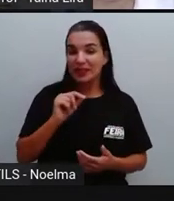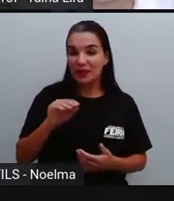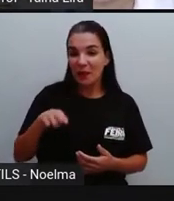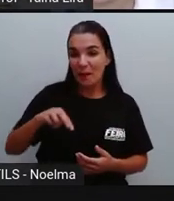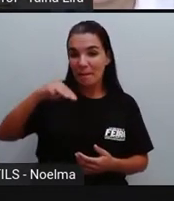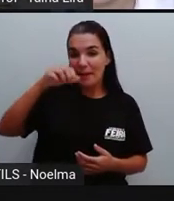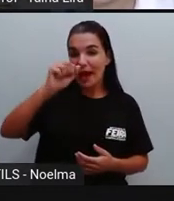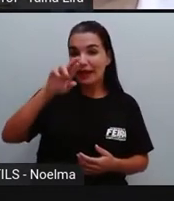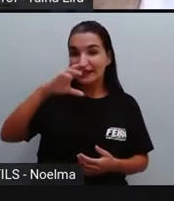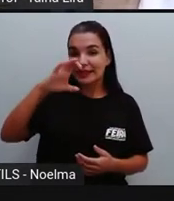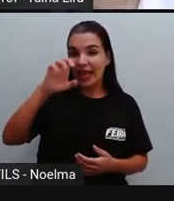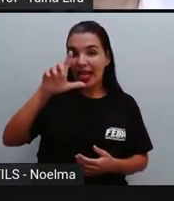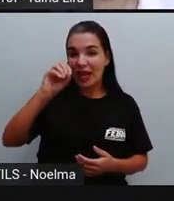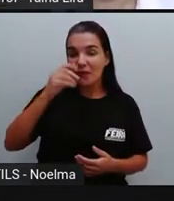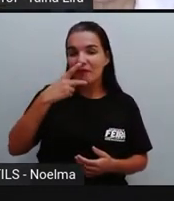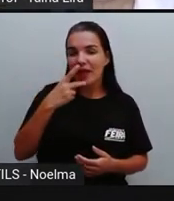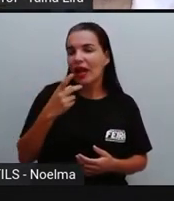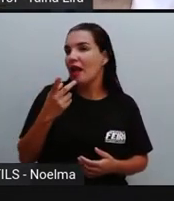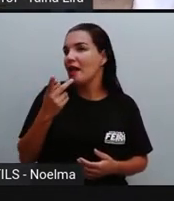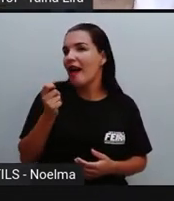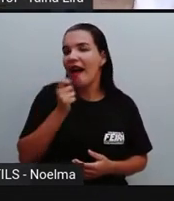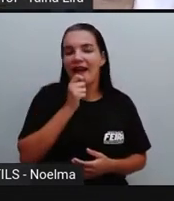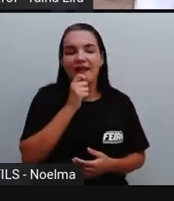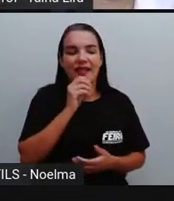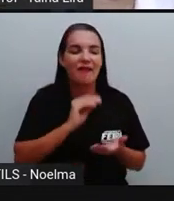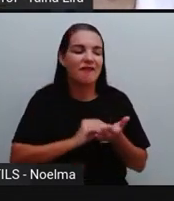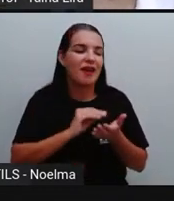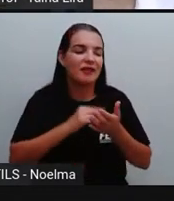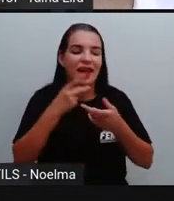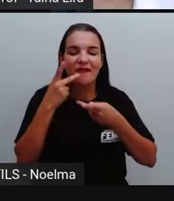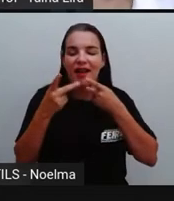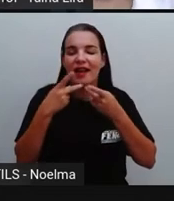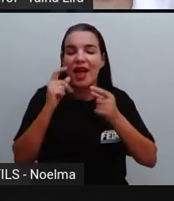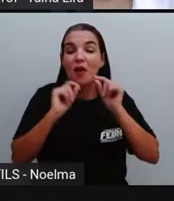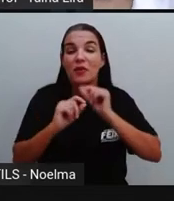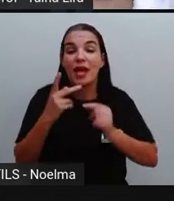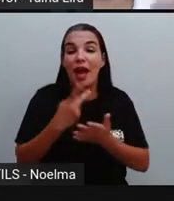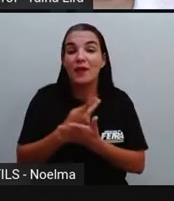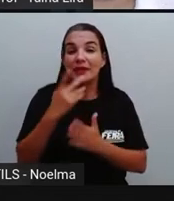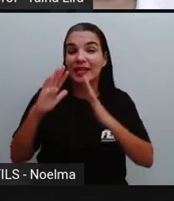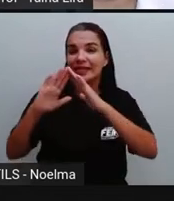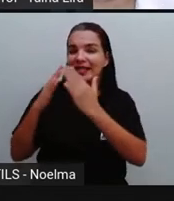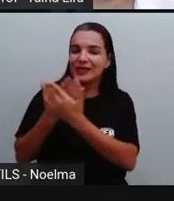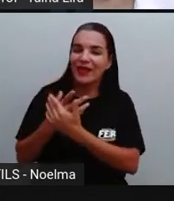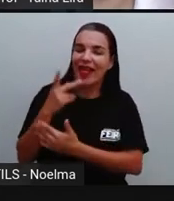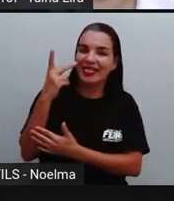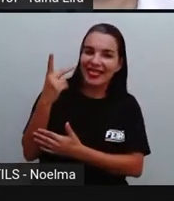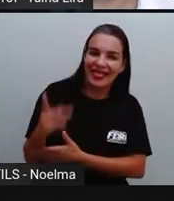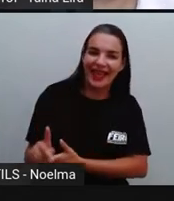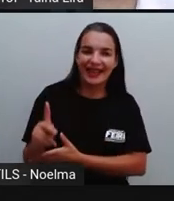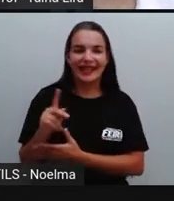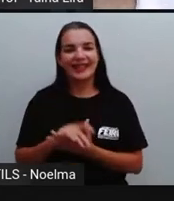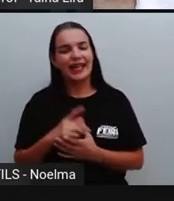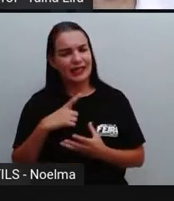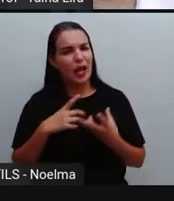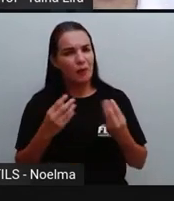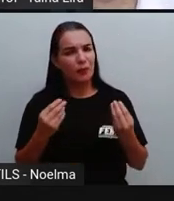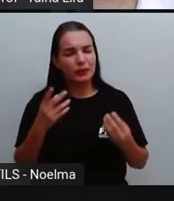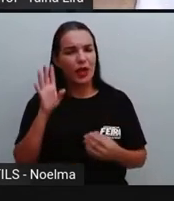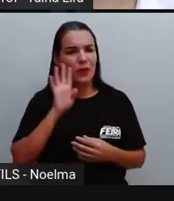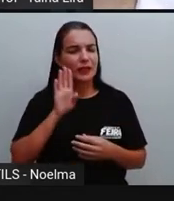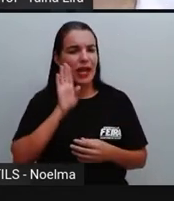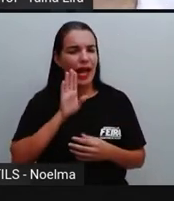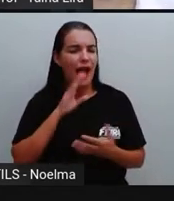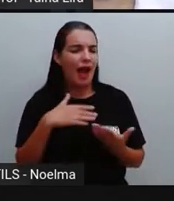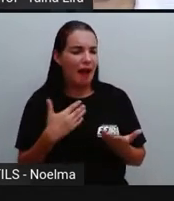contei tudo que a gente faz na nossa escola. Ou seja, tem várias outras coisas legais que nem deu pra